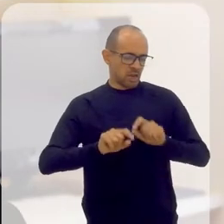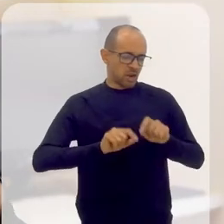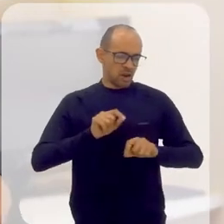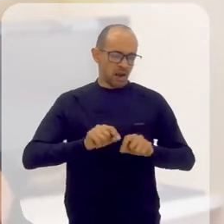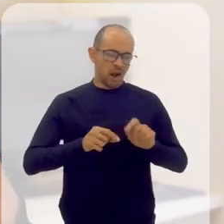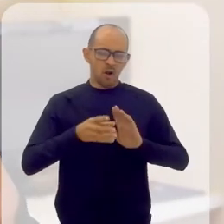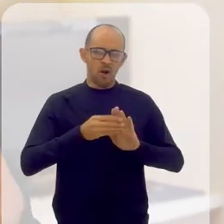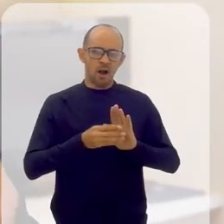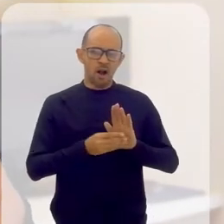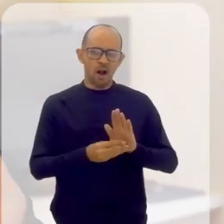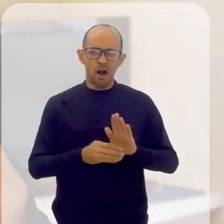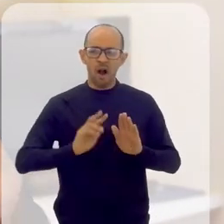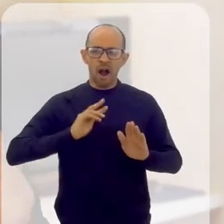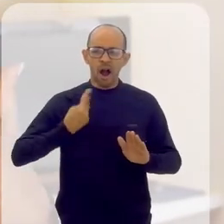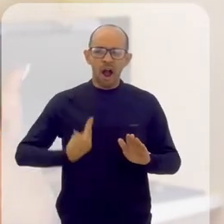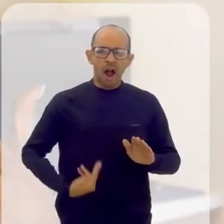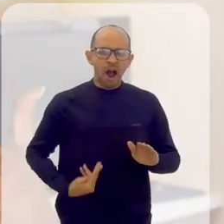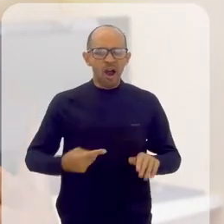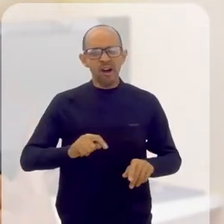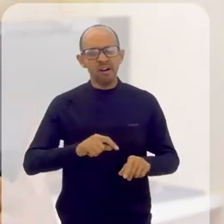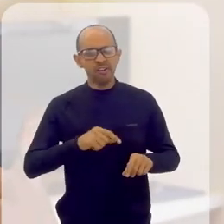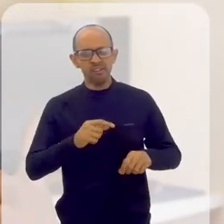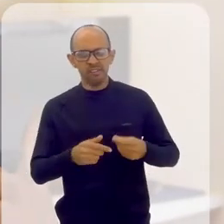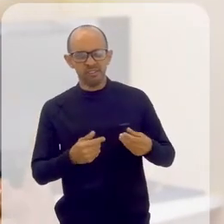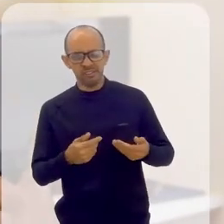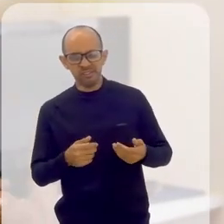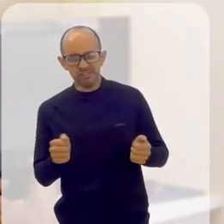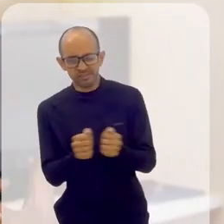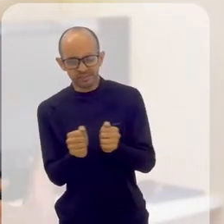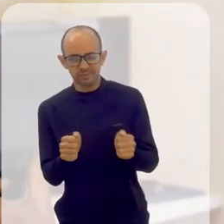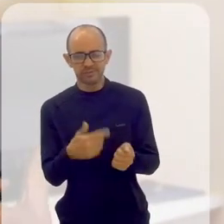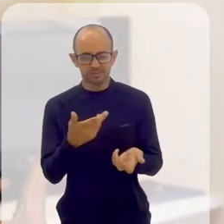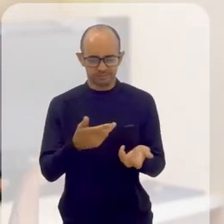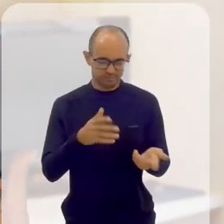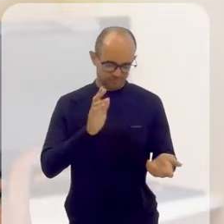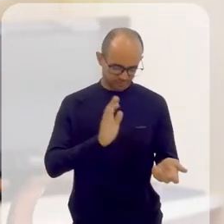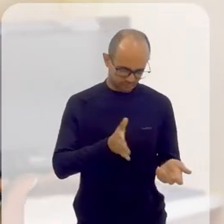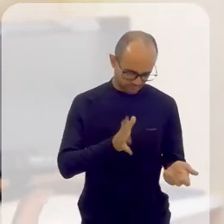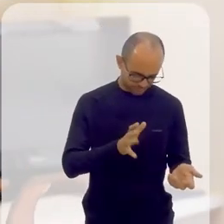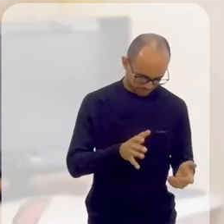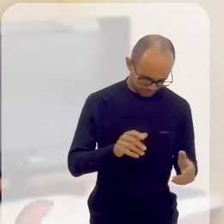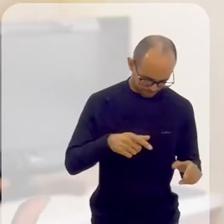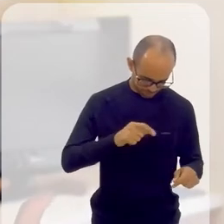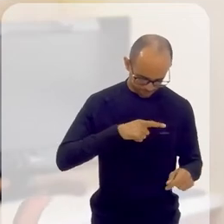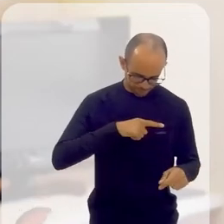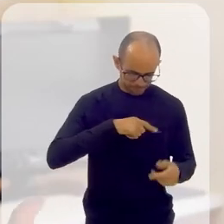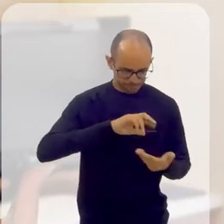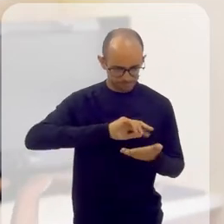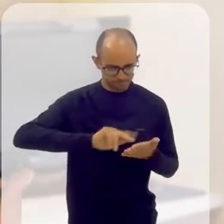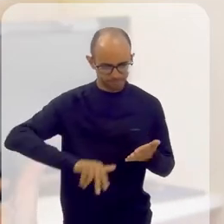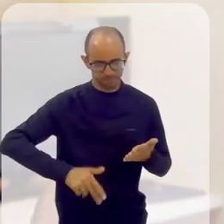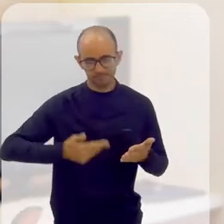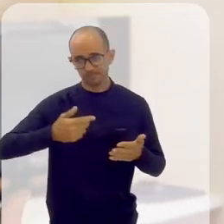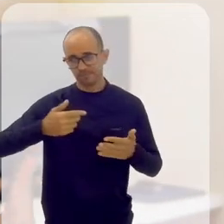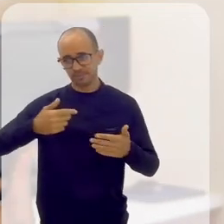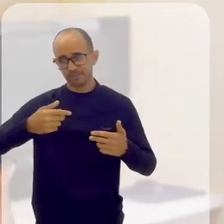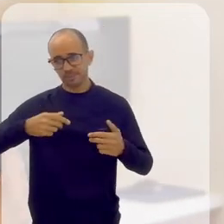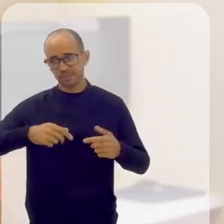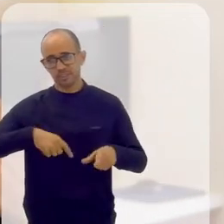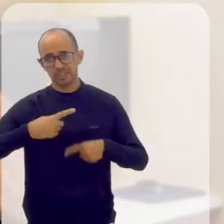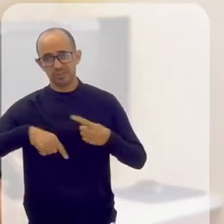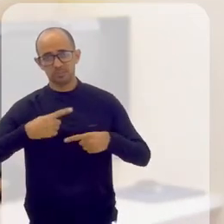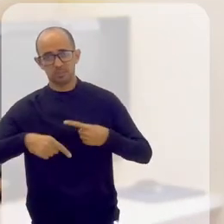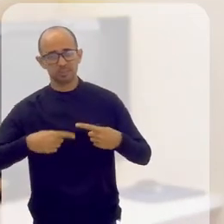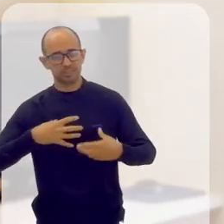material, né? Humano na sua frente que passou por tantas coisas e que, de repente, está dando